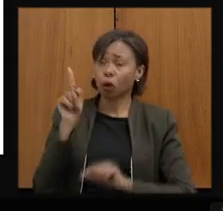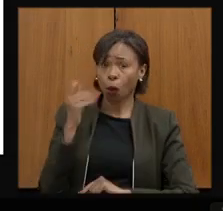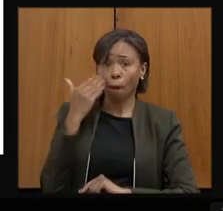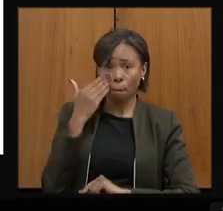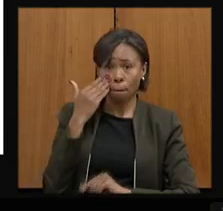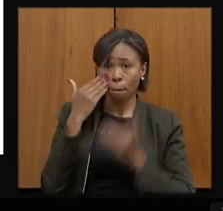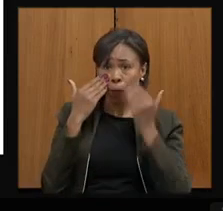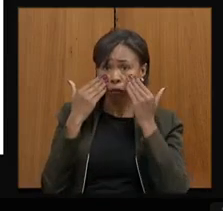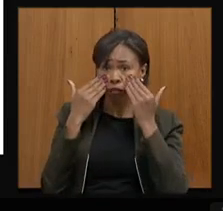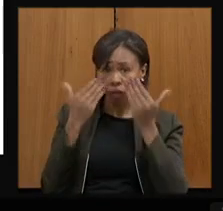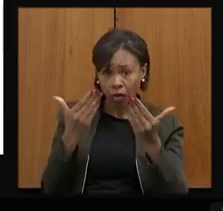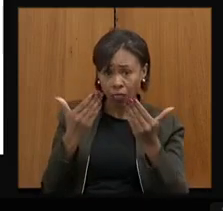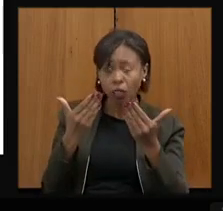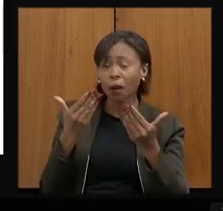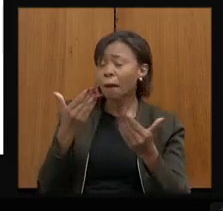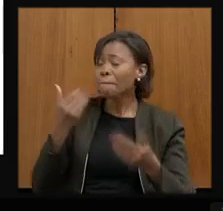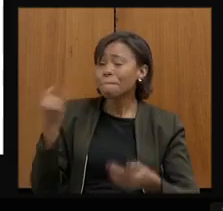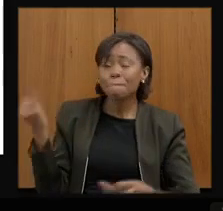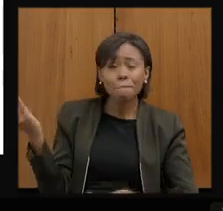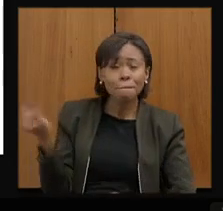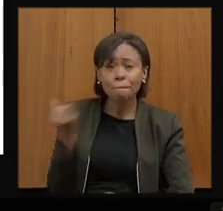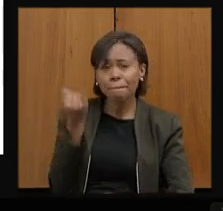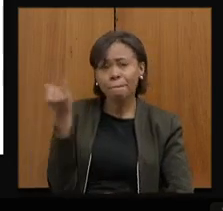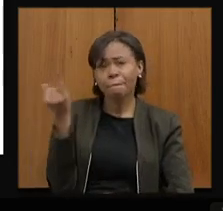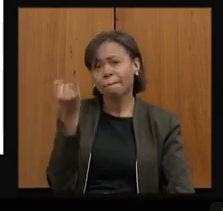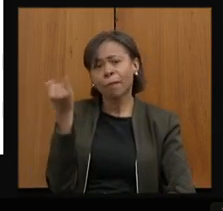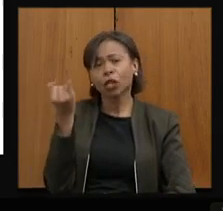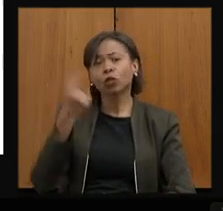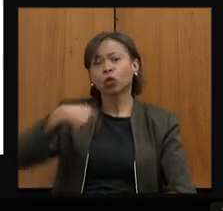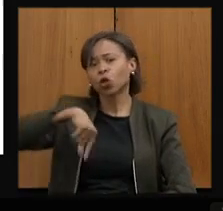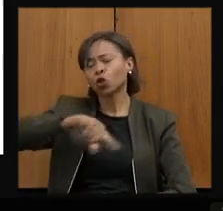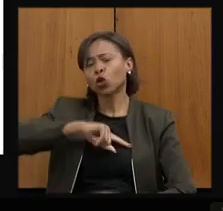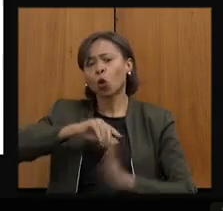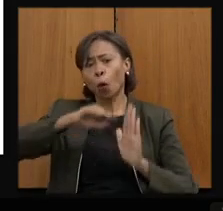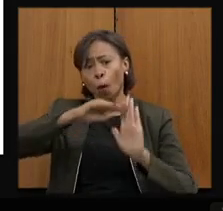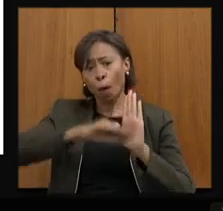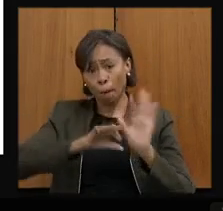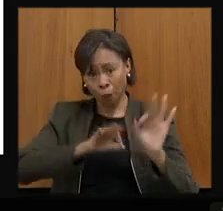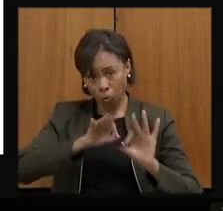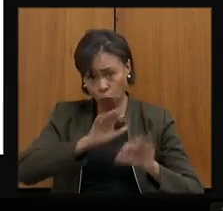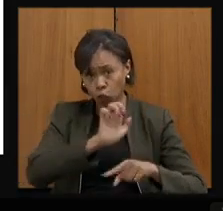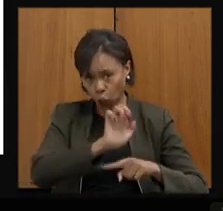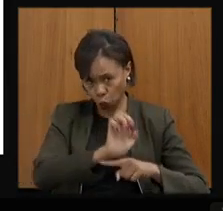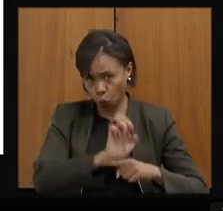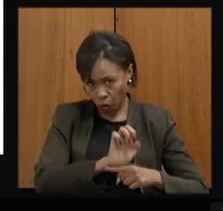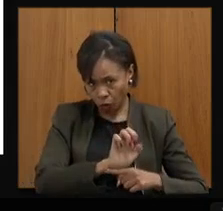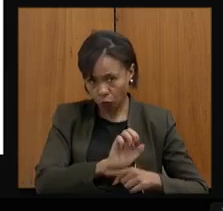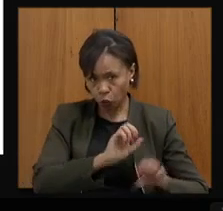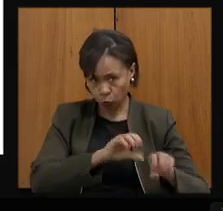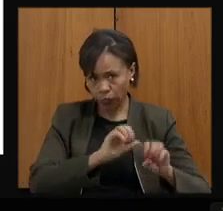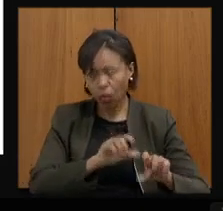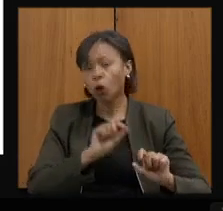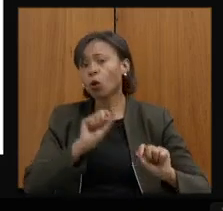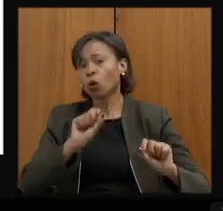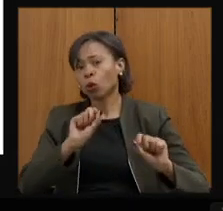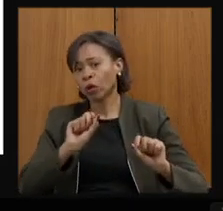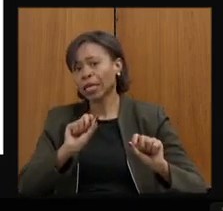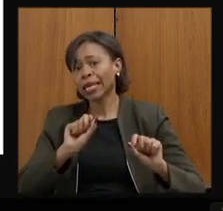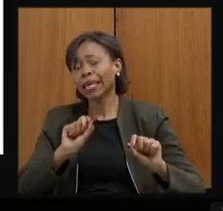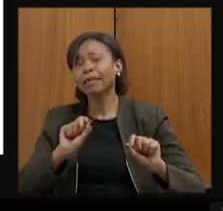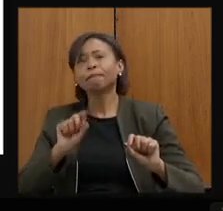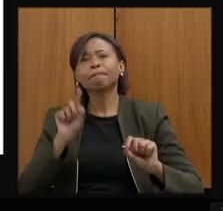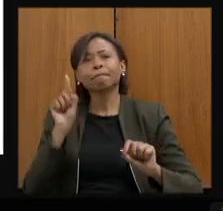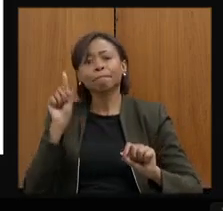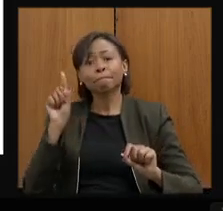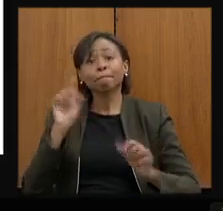Trazemos aí também algo que é extremamente importante para o nosso Plano Estadual de Educação, que é, tenho certeza,